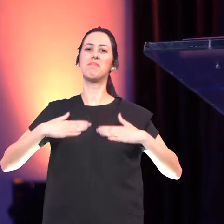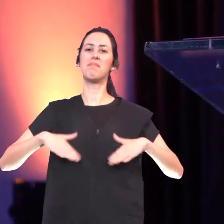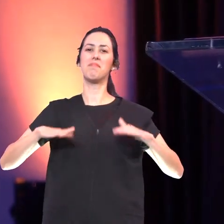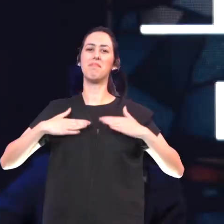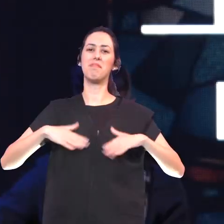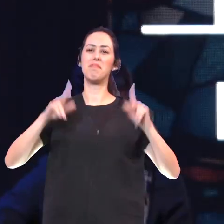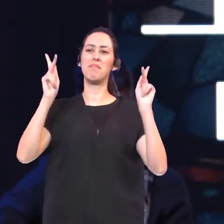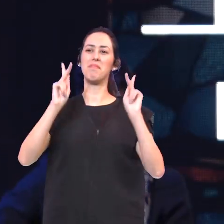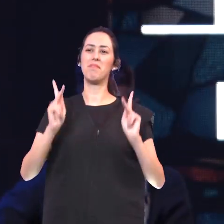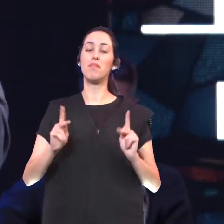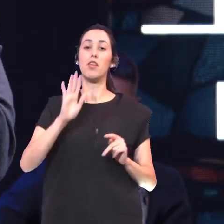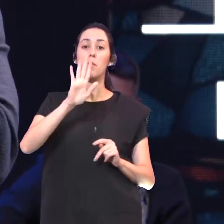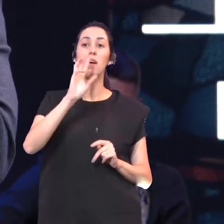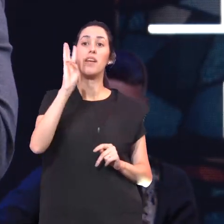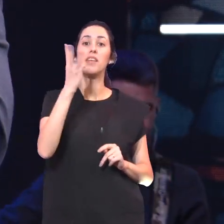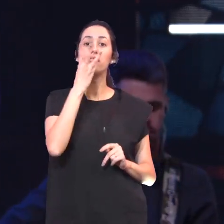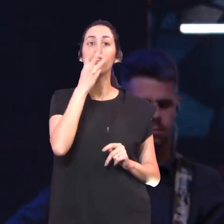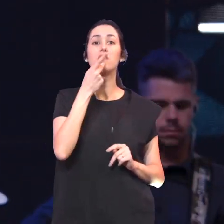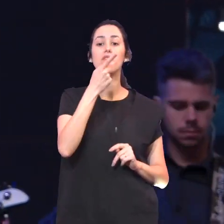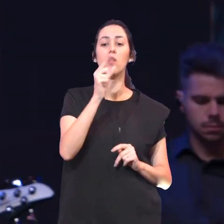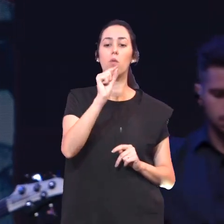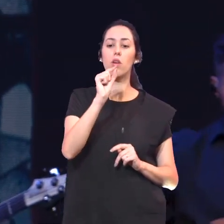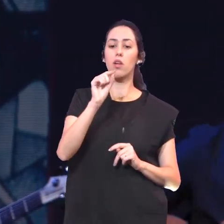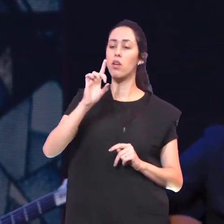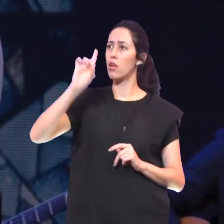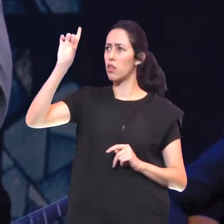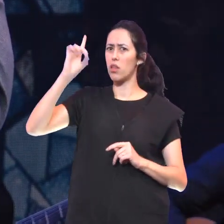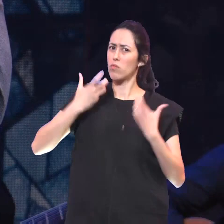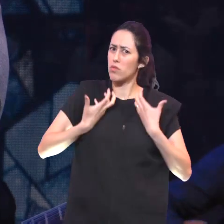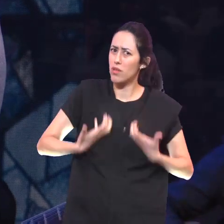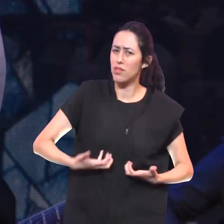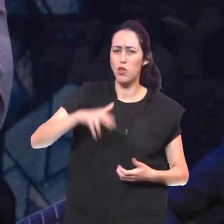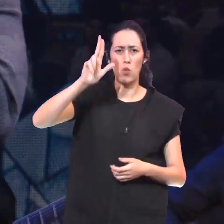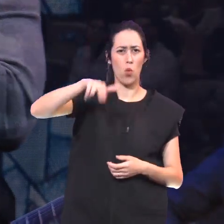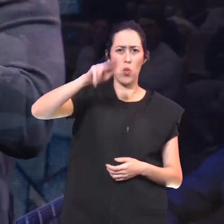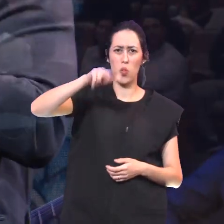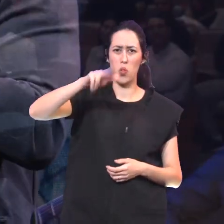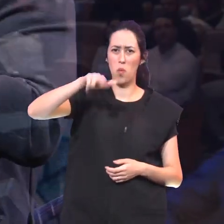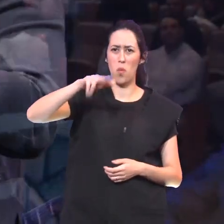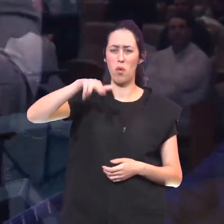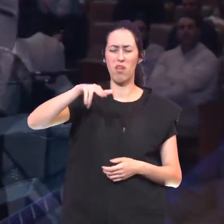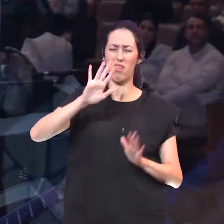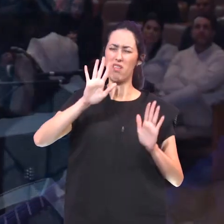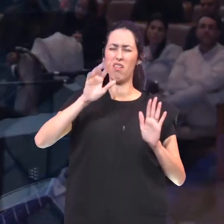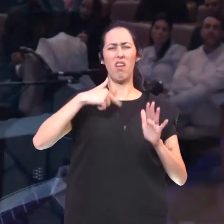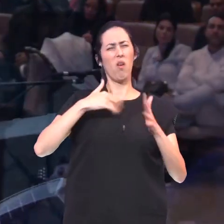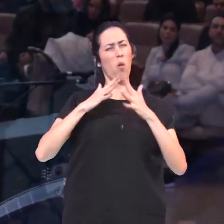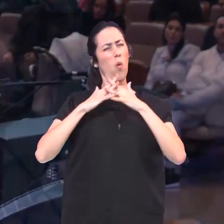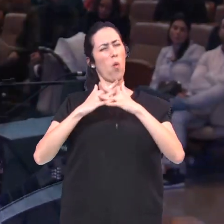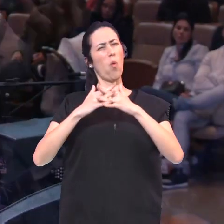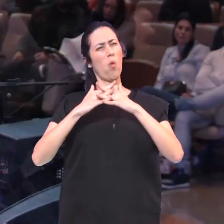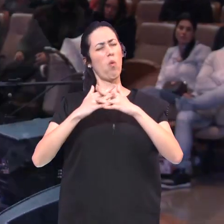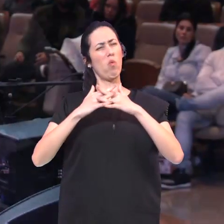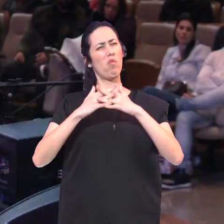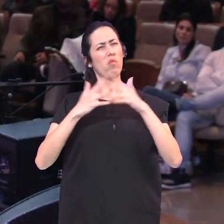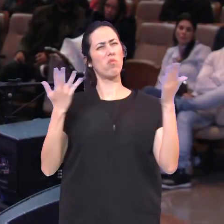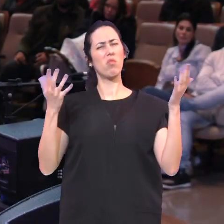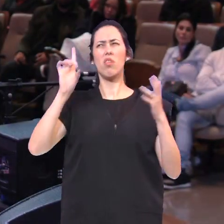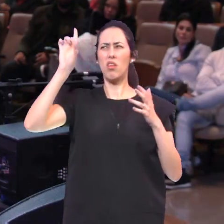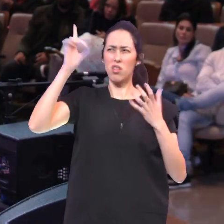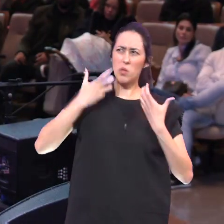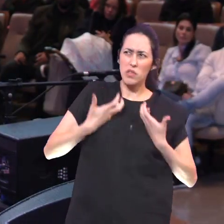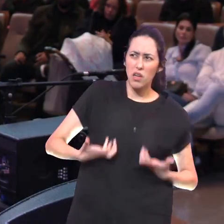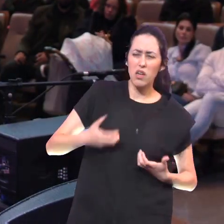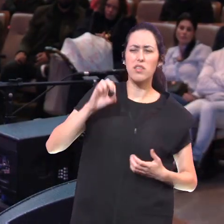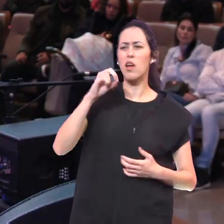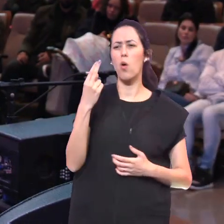Contudo Isaías Diz que Deus Não se cansa E nem se fadiga E eu fiquei confuso Fiquei pensando Meu Deus O Senhor se cansa Ou o Senhor não